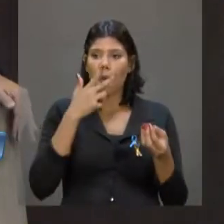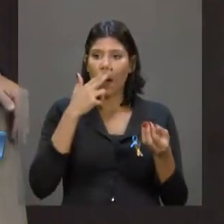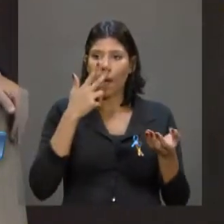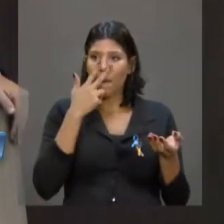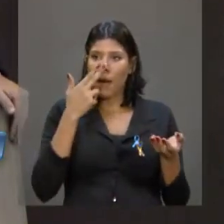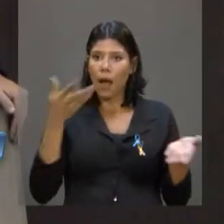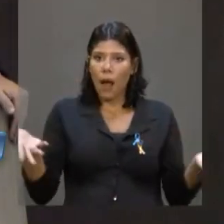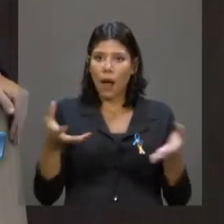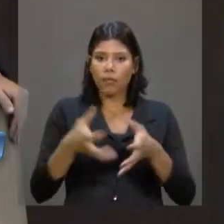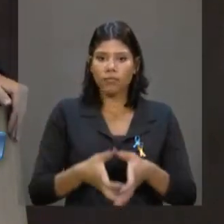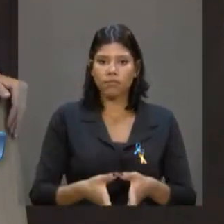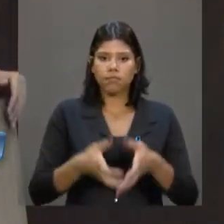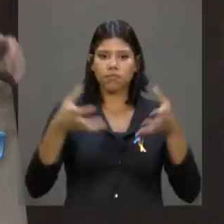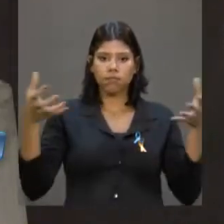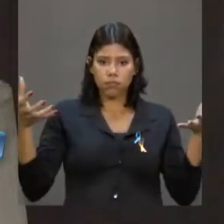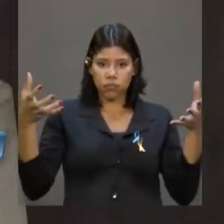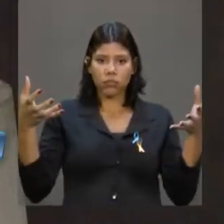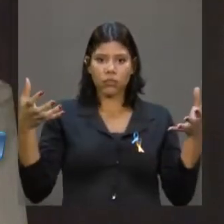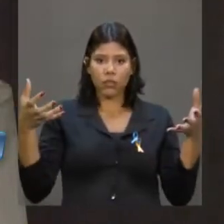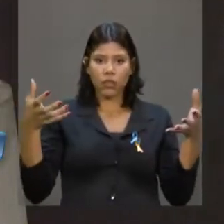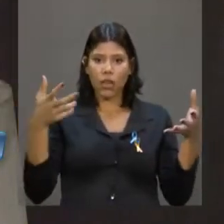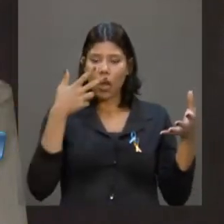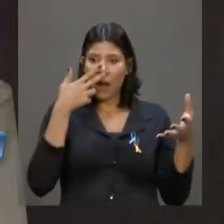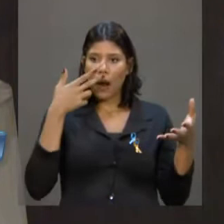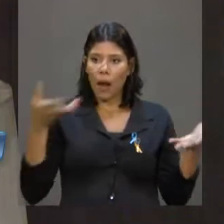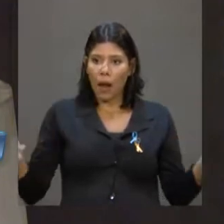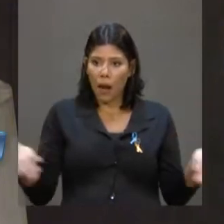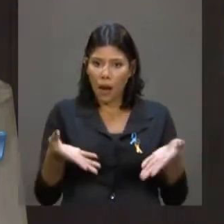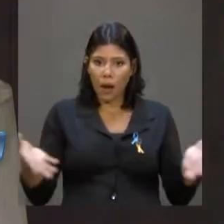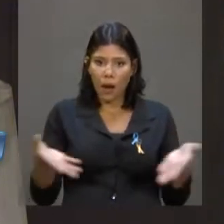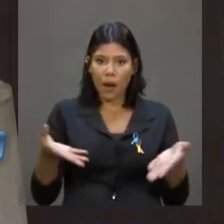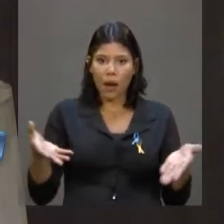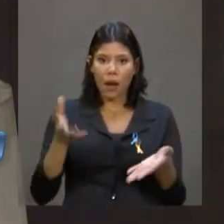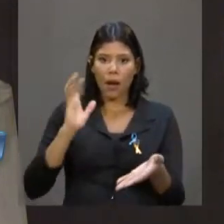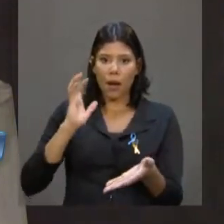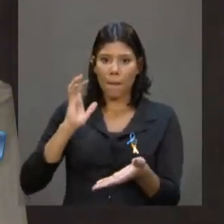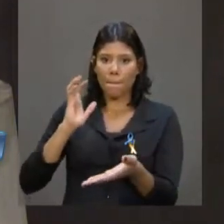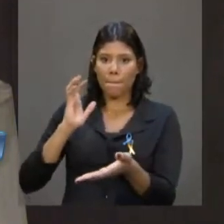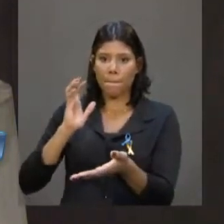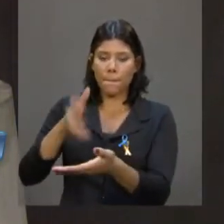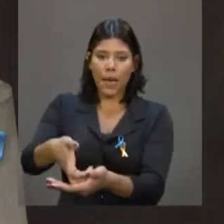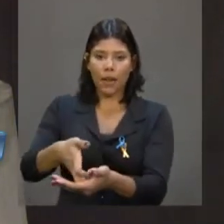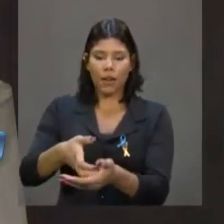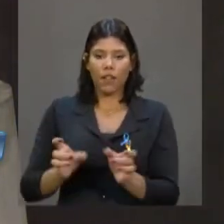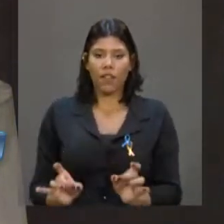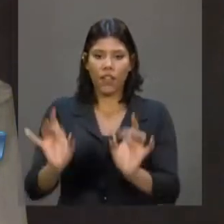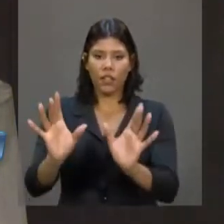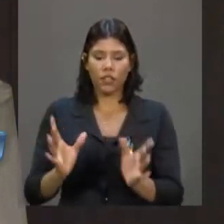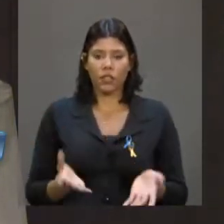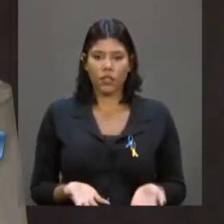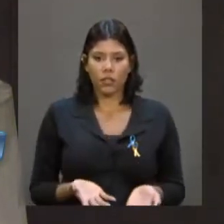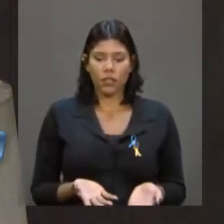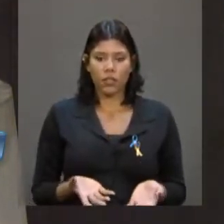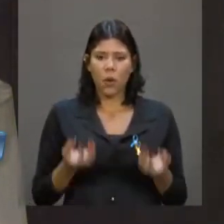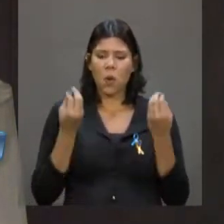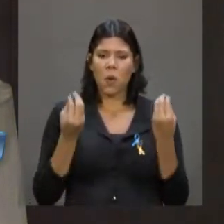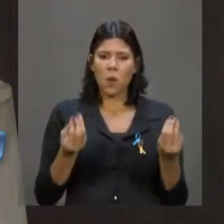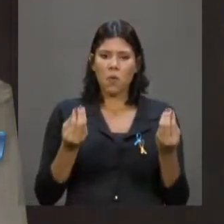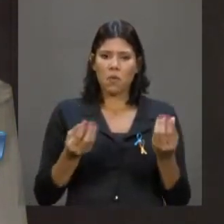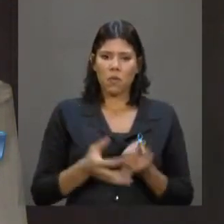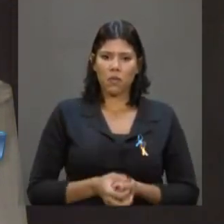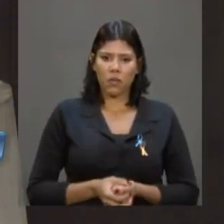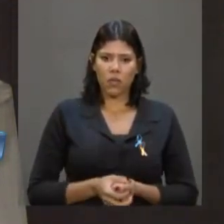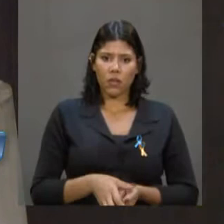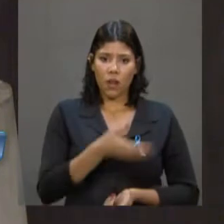de entregas por causa do comércio eletrônico, e aí se privatiza a empresa pública que faz isso há 200 anos? Por exemplo. A